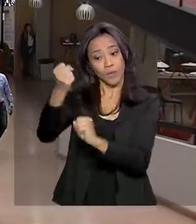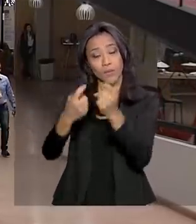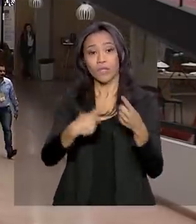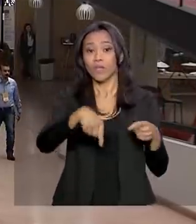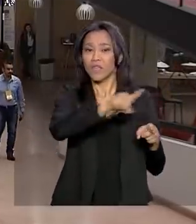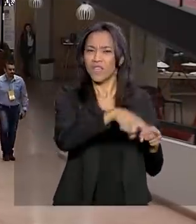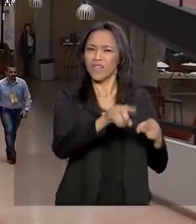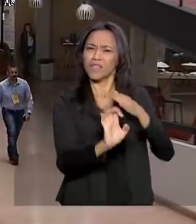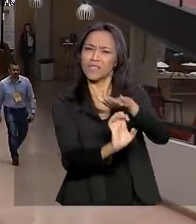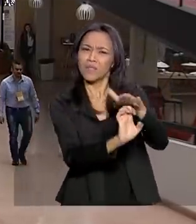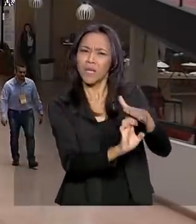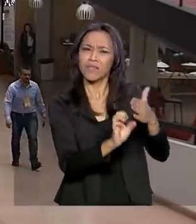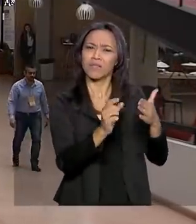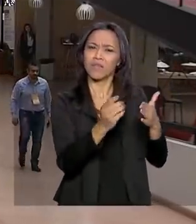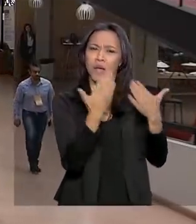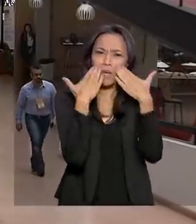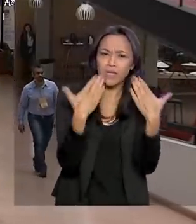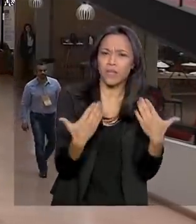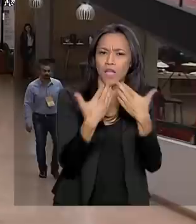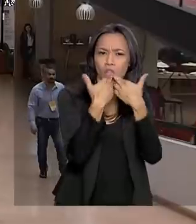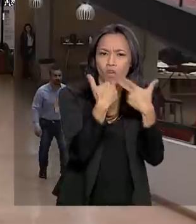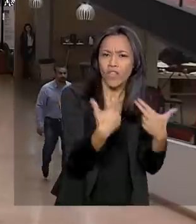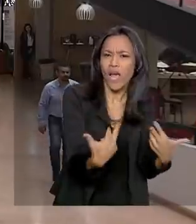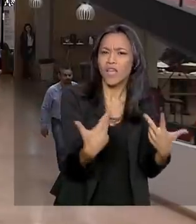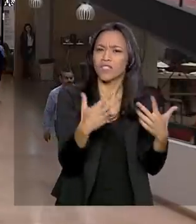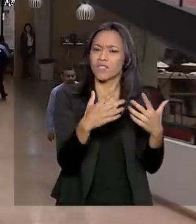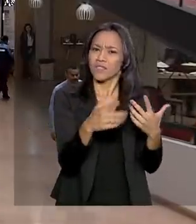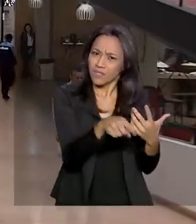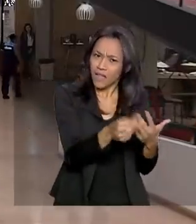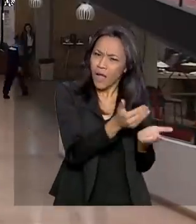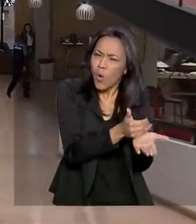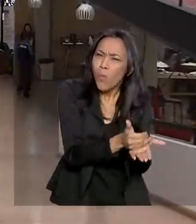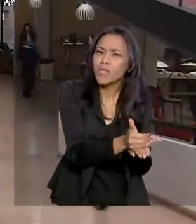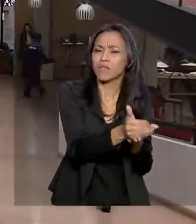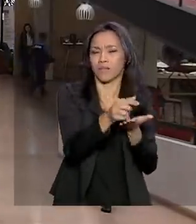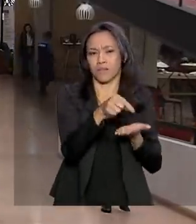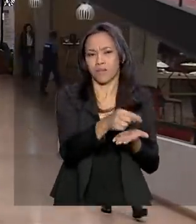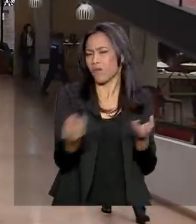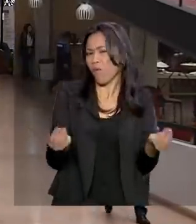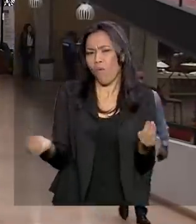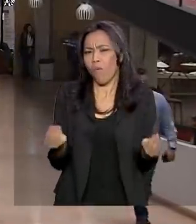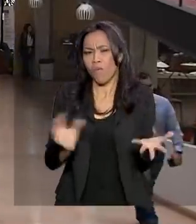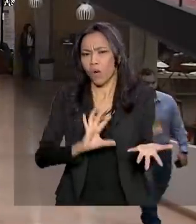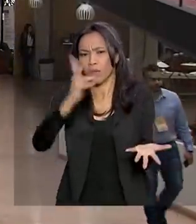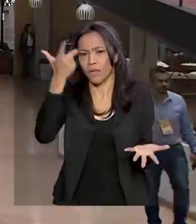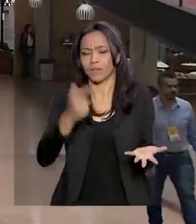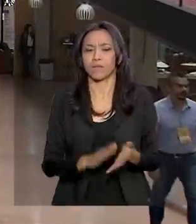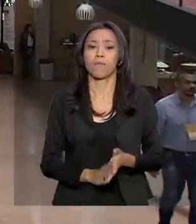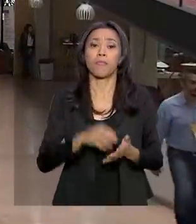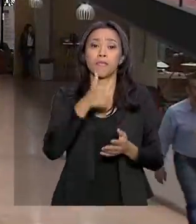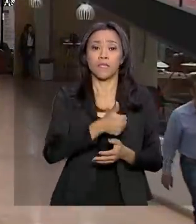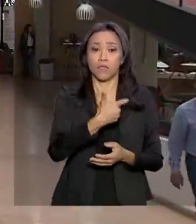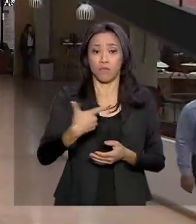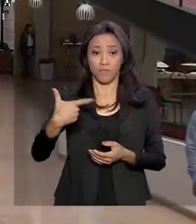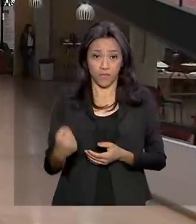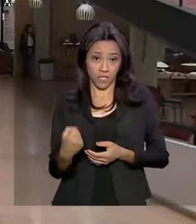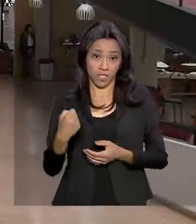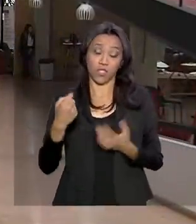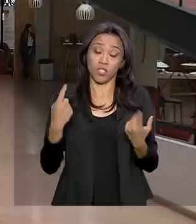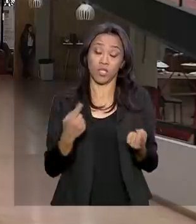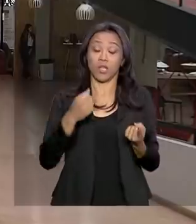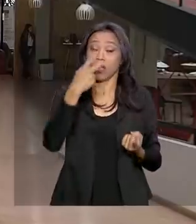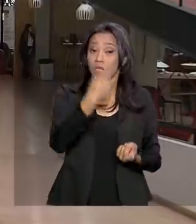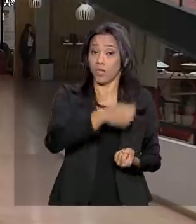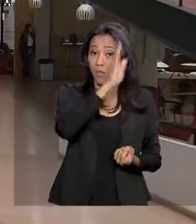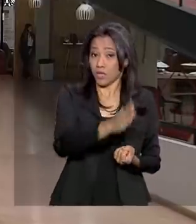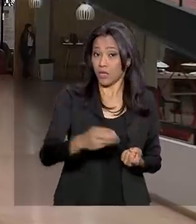aquelas empresas inovadoras em início de atividade. Como que funciona? 120 startups de Brasil e Portugal